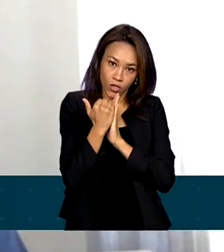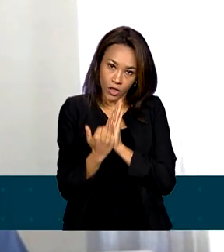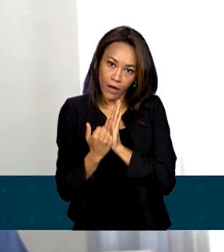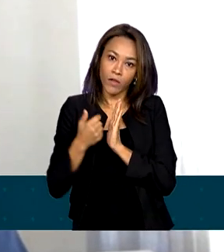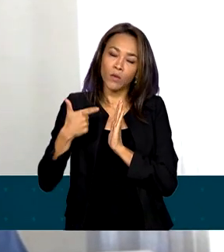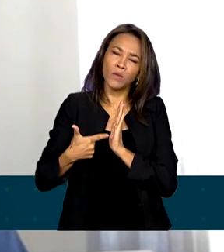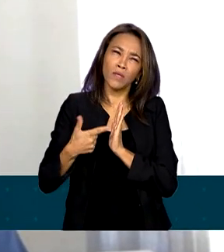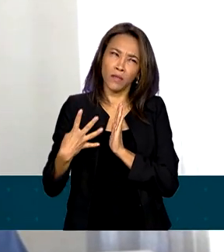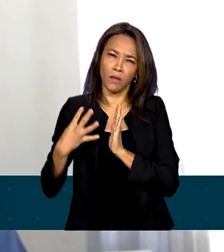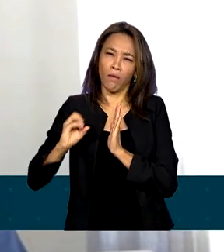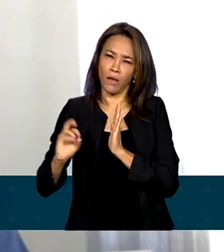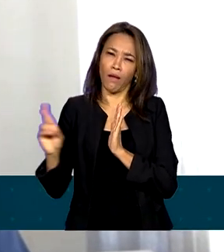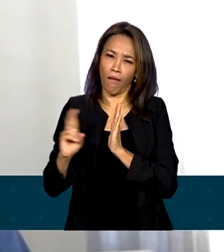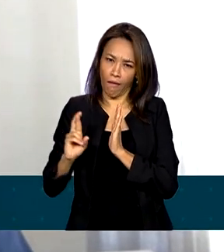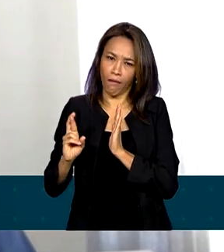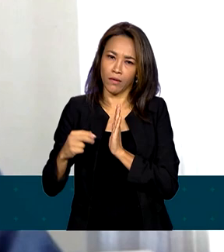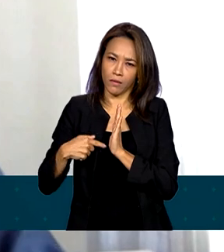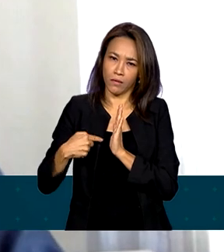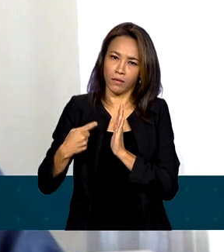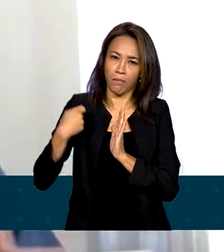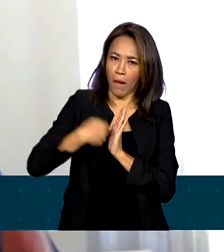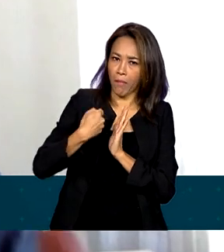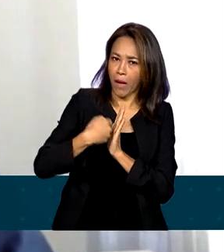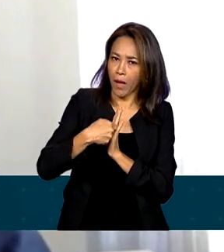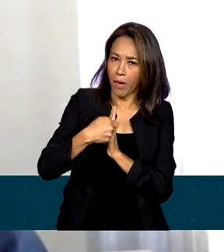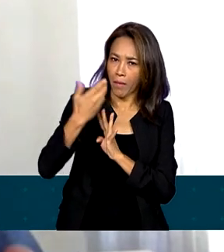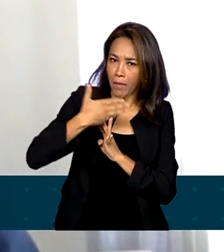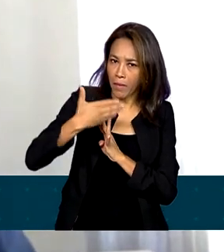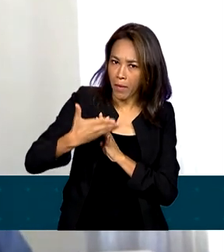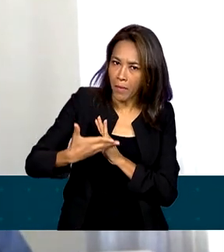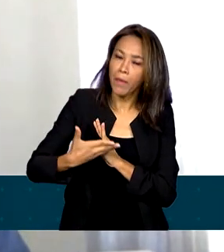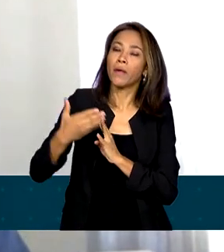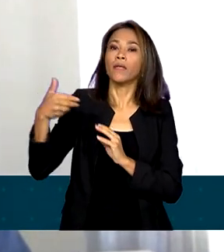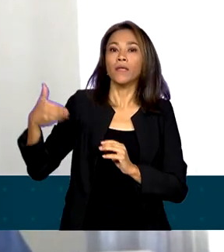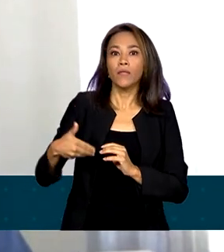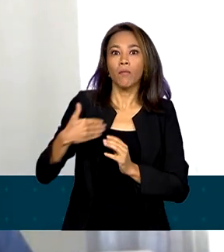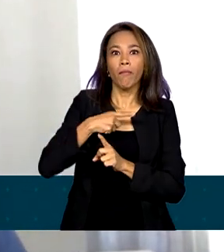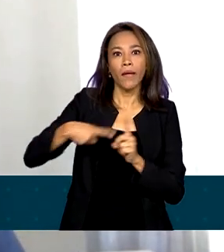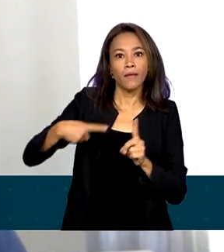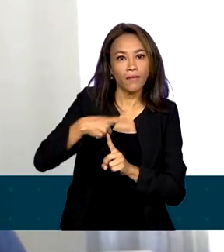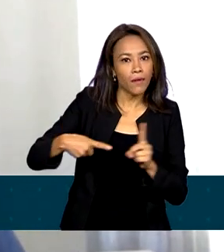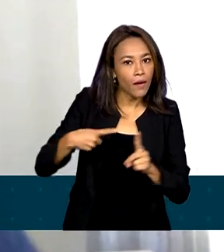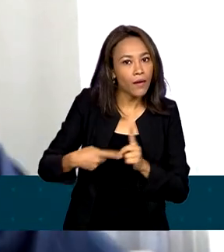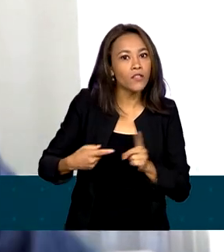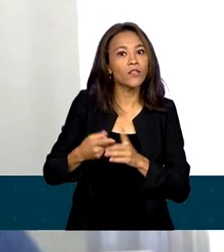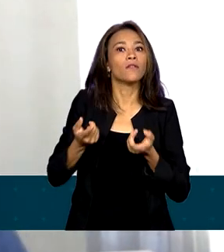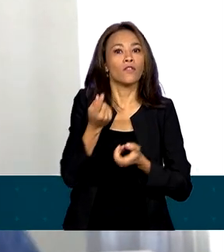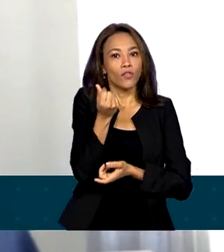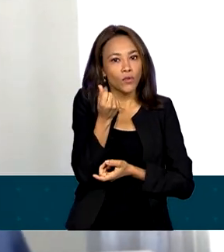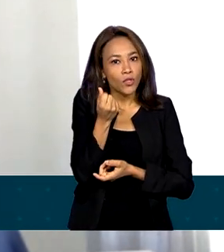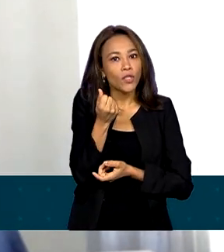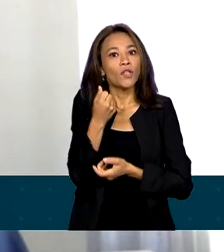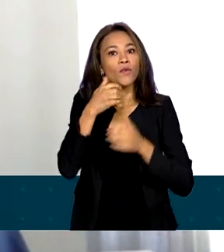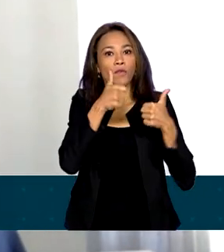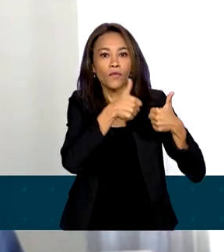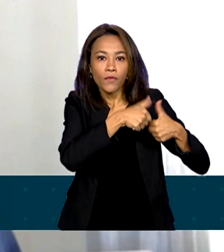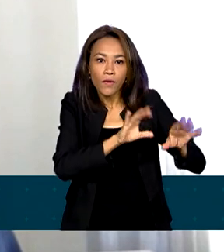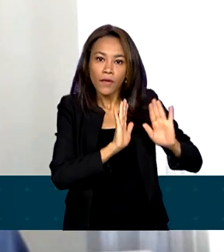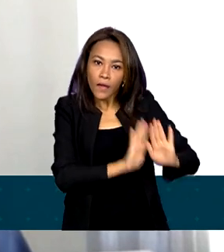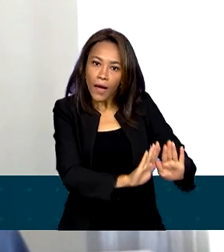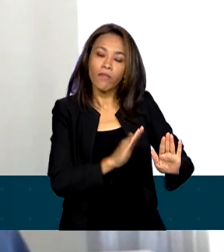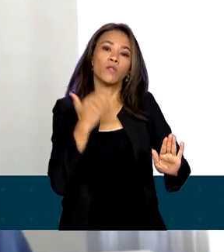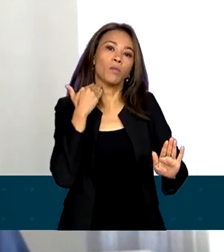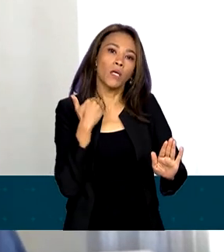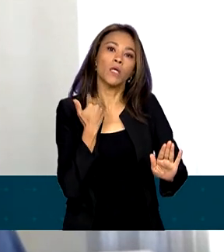240 reais. Então, o volume de recurso, praticamente metade ficaria no banco e a outra metade seria